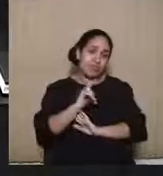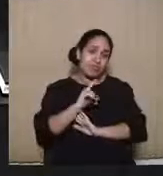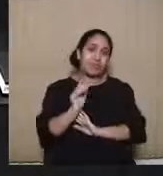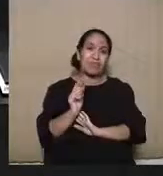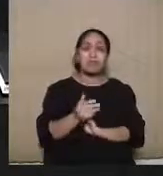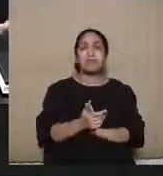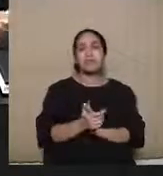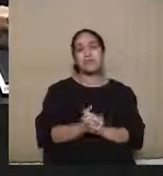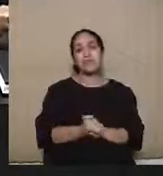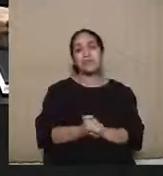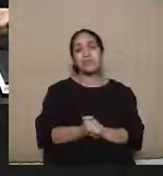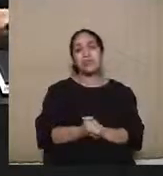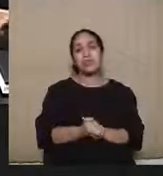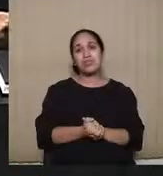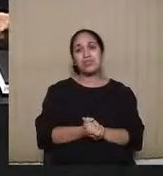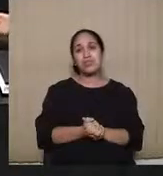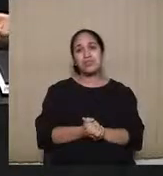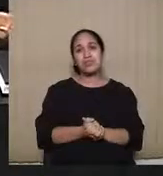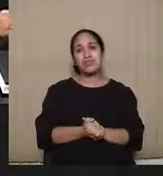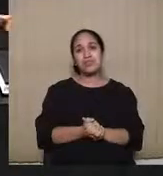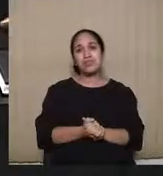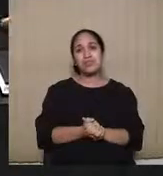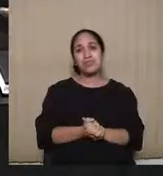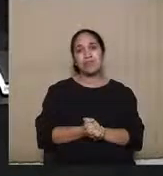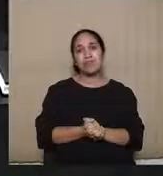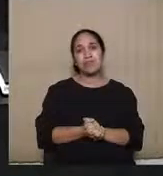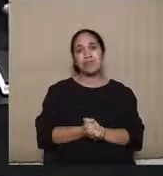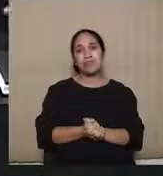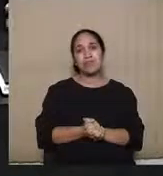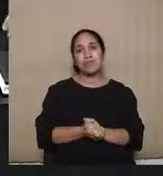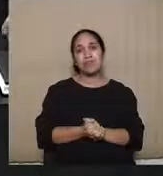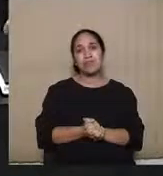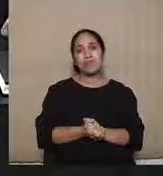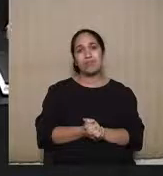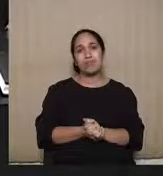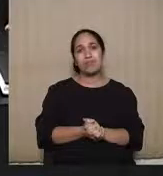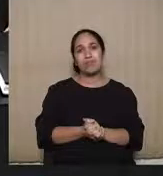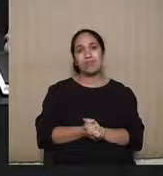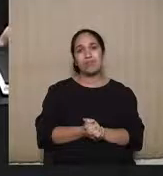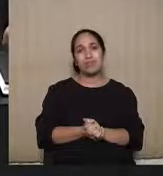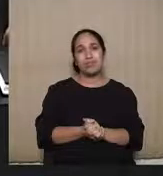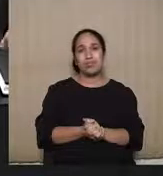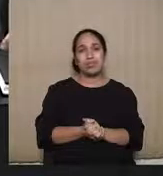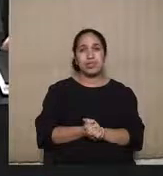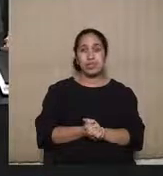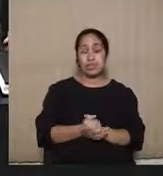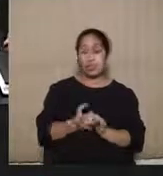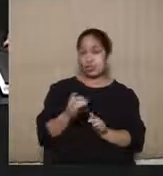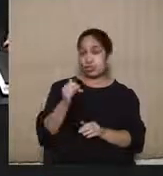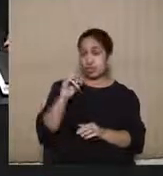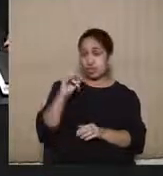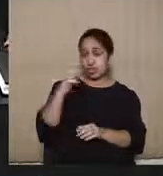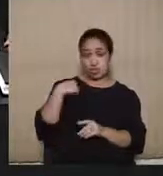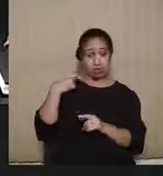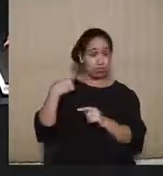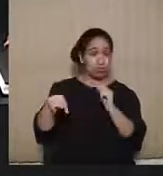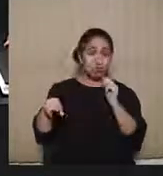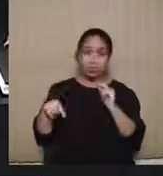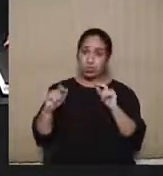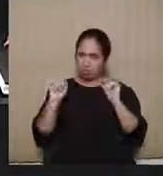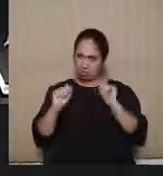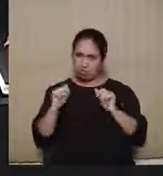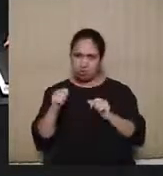Bom, se mesmo que eu não impugne, eu posso recorrer, eu queria saber qual é a